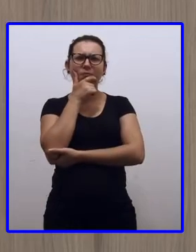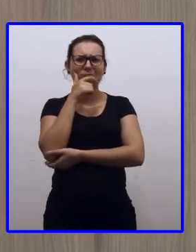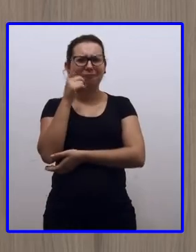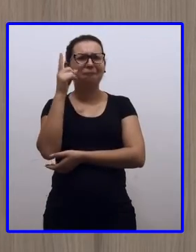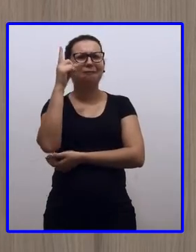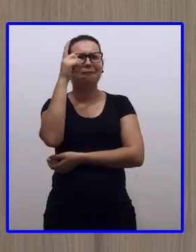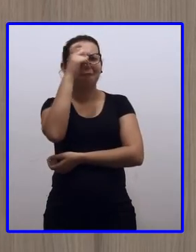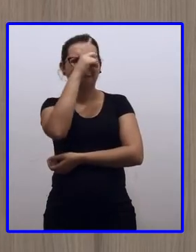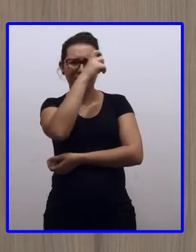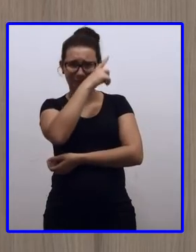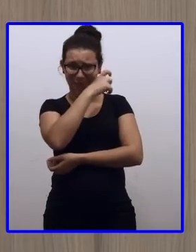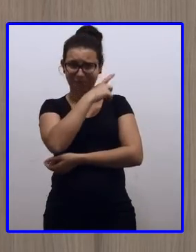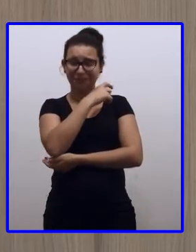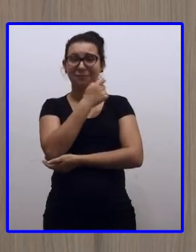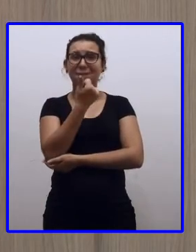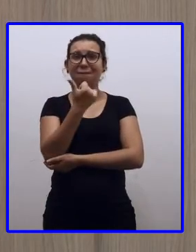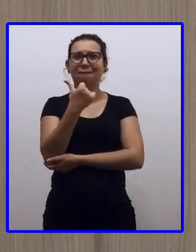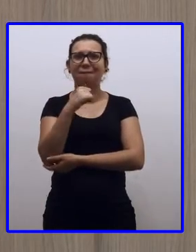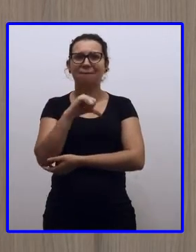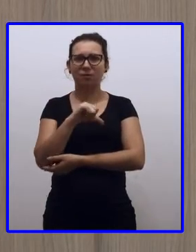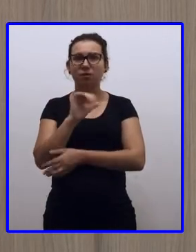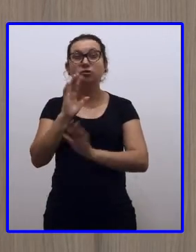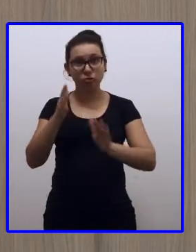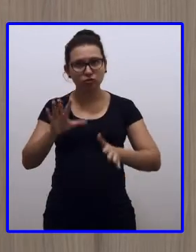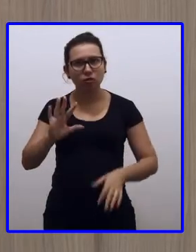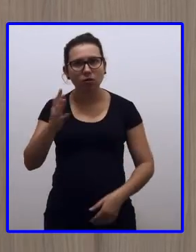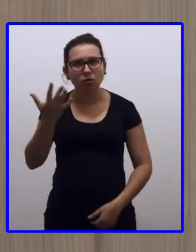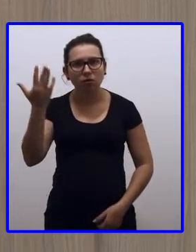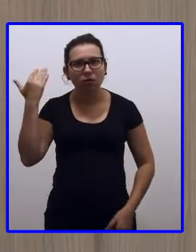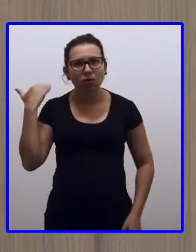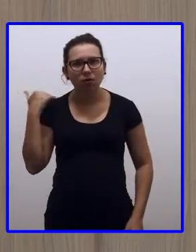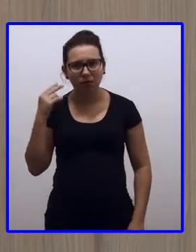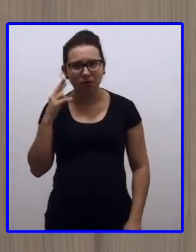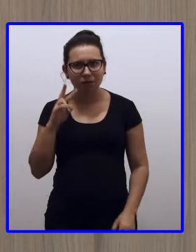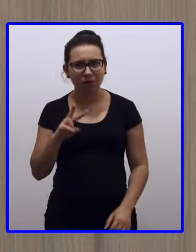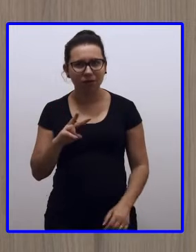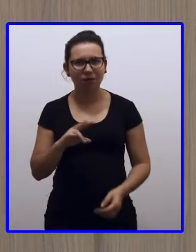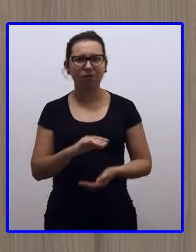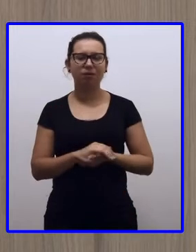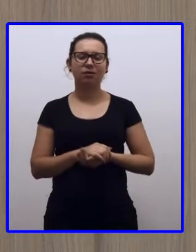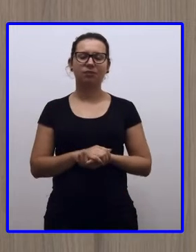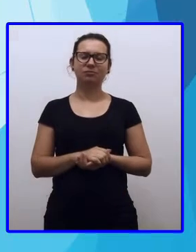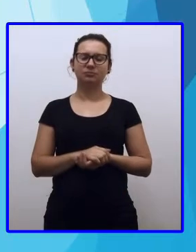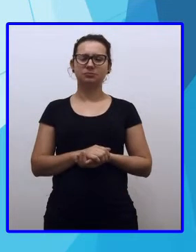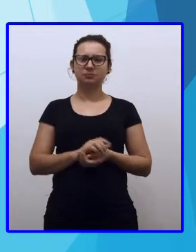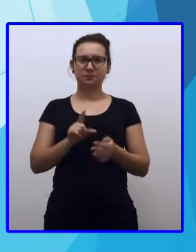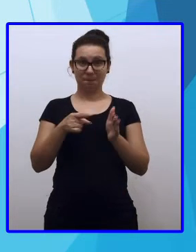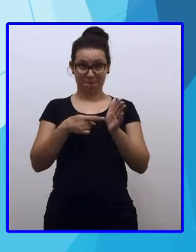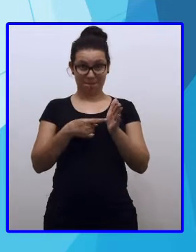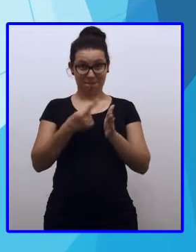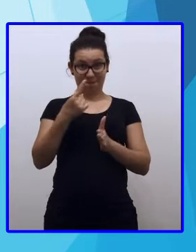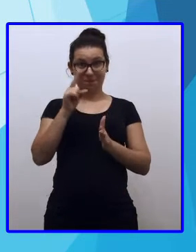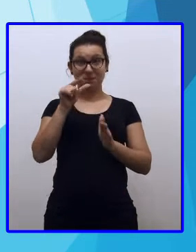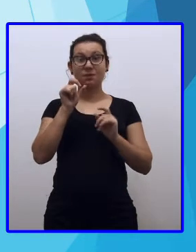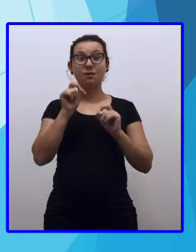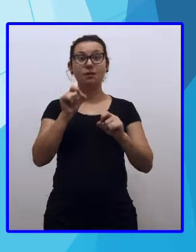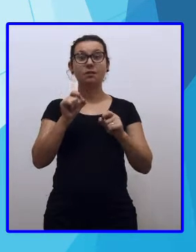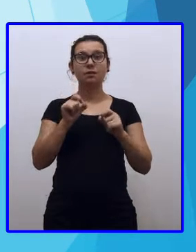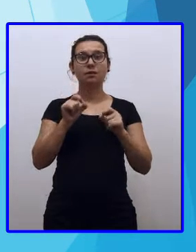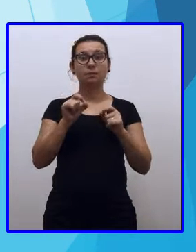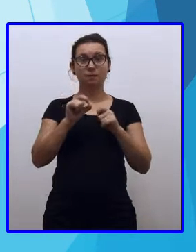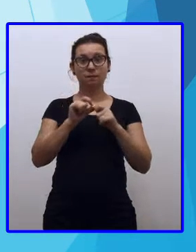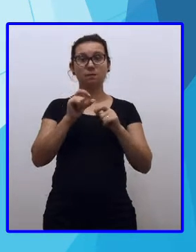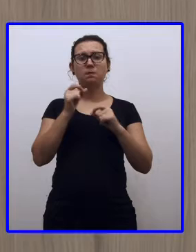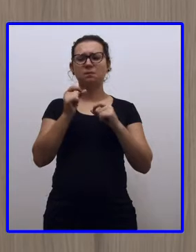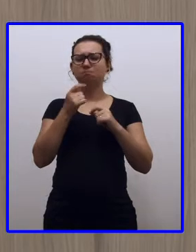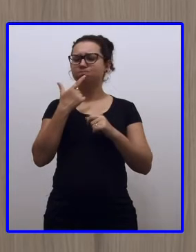complicado. Pior, isso já aconteceu já. Vamos ver? A primeira solução foi fazer trocas.